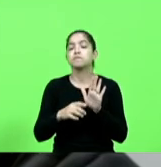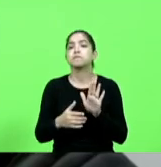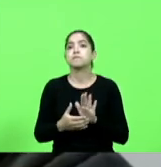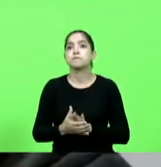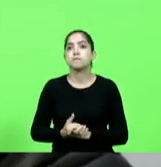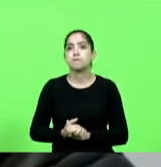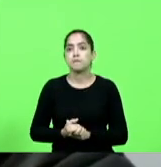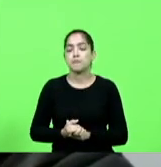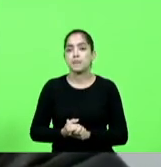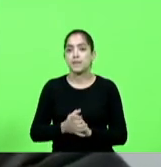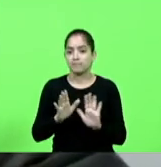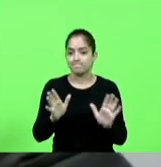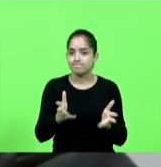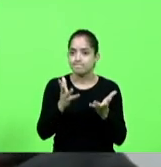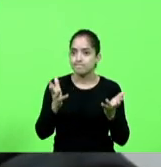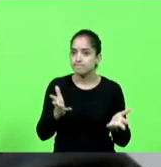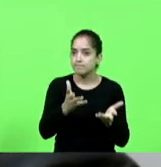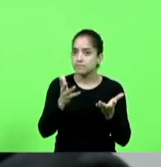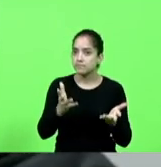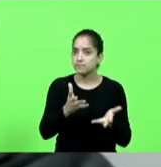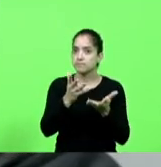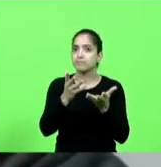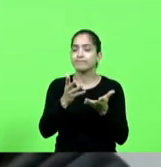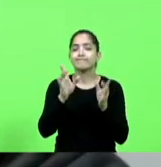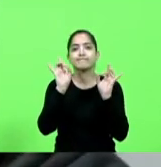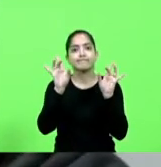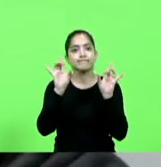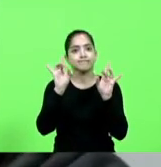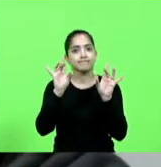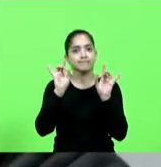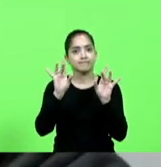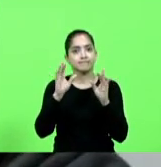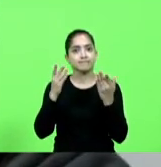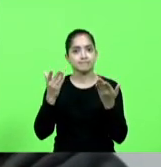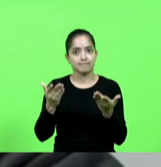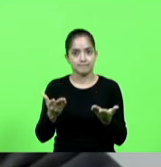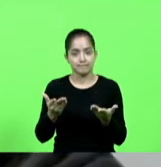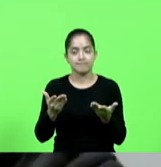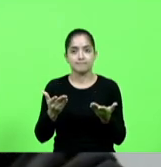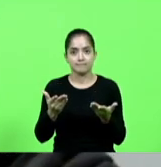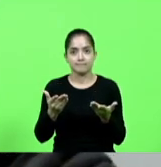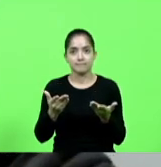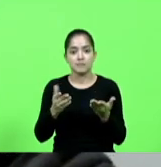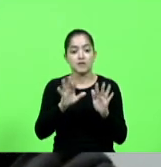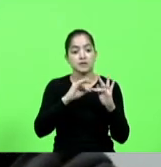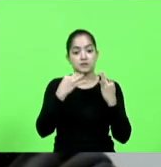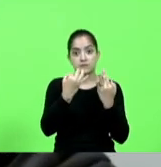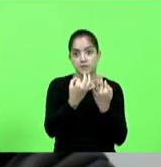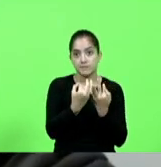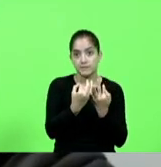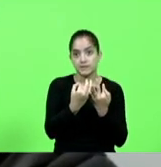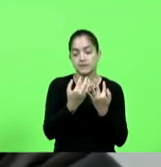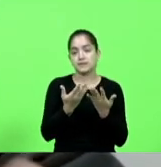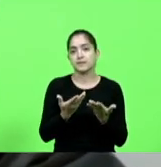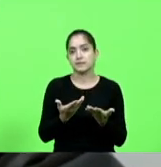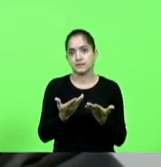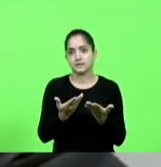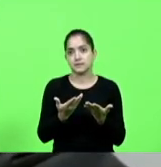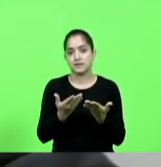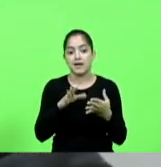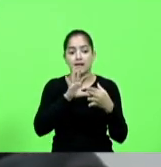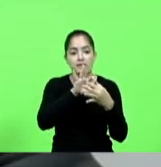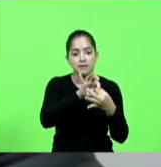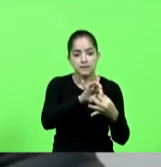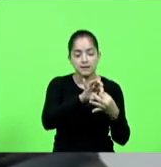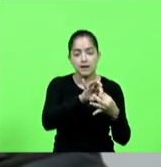incentiva de maneira muito especial as famílias ligadas a